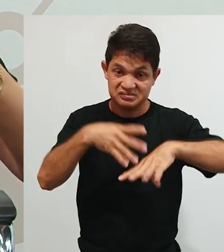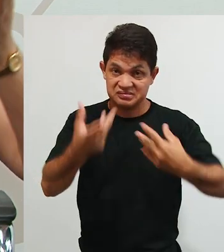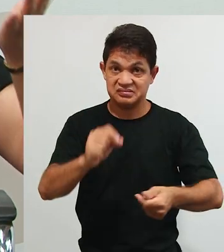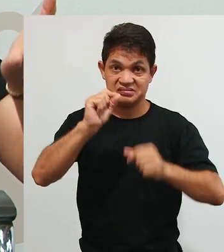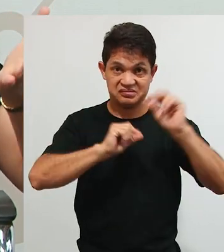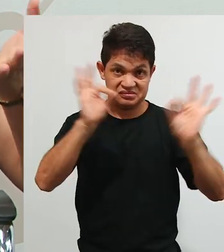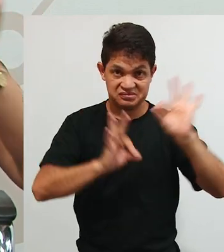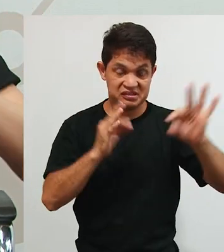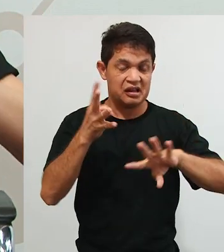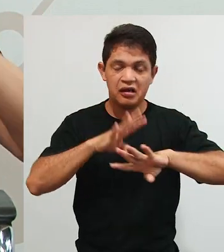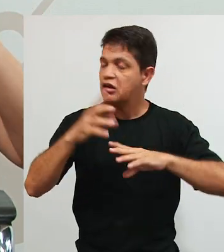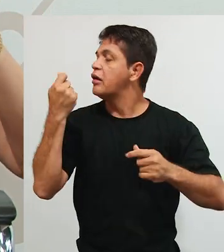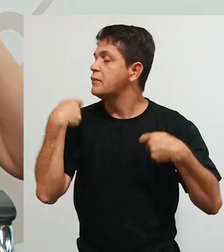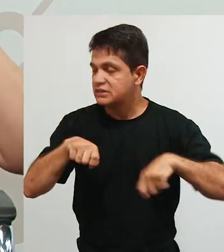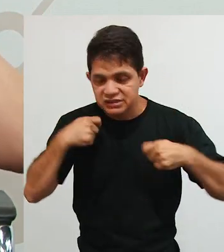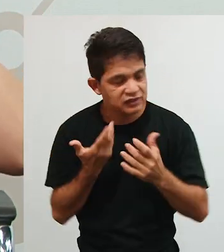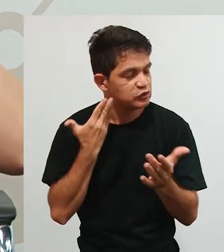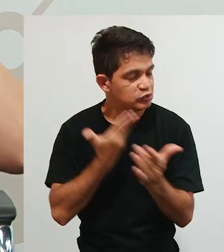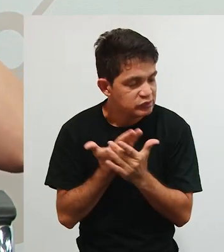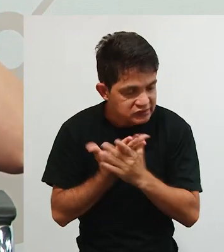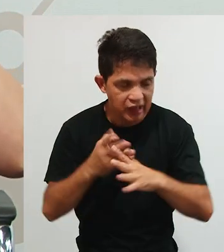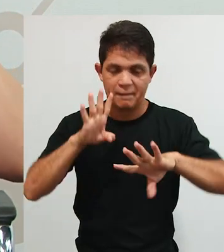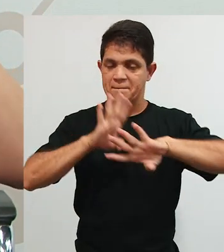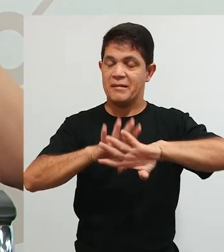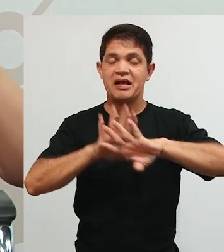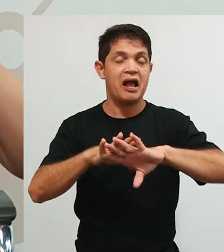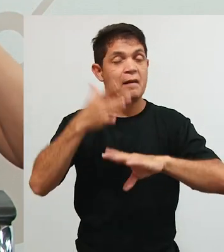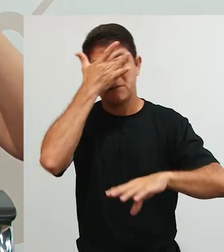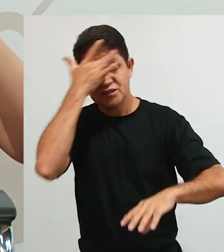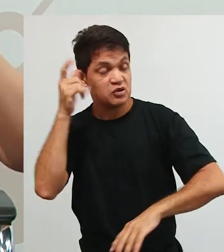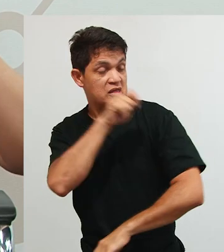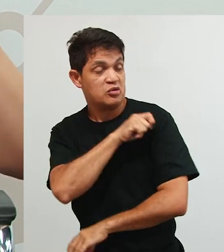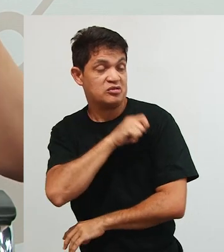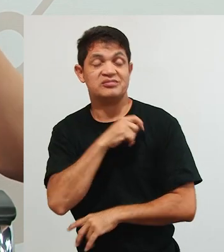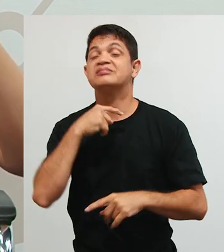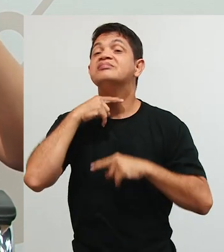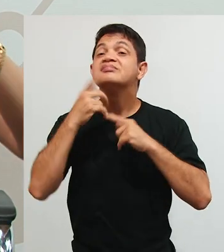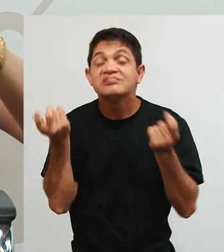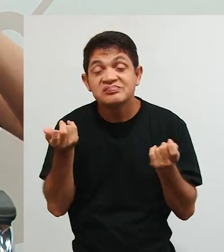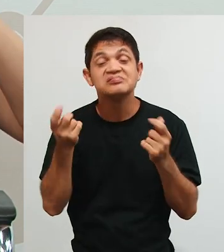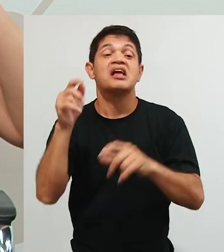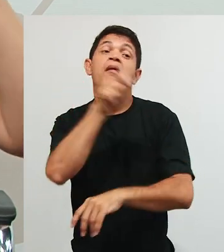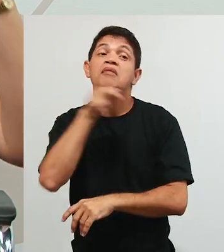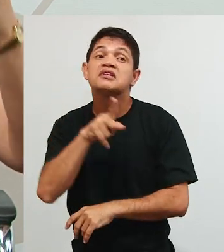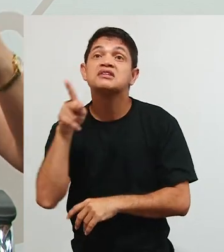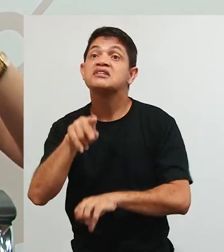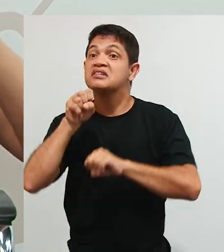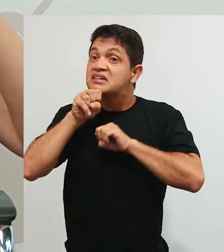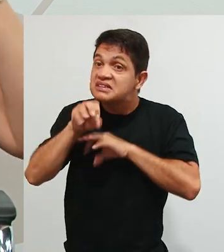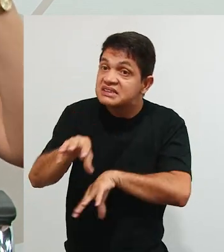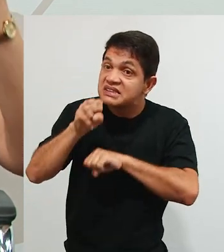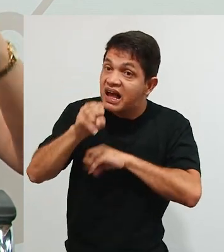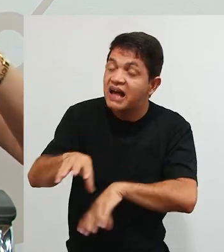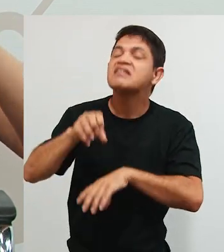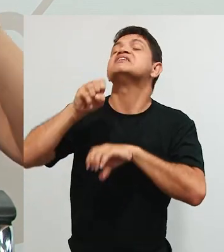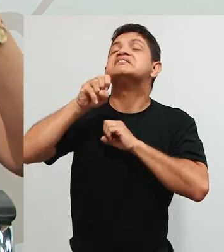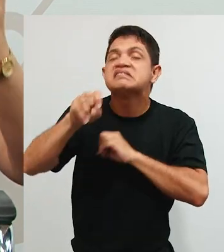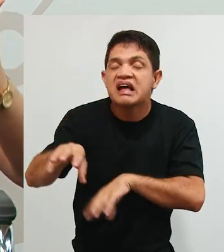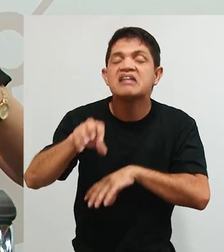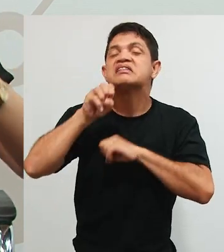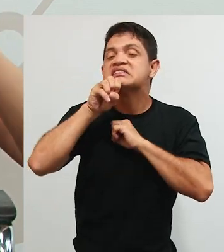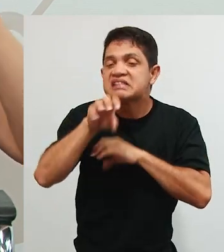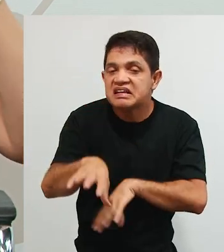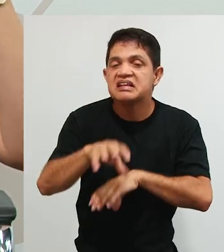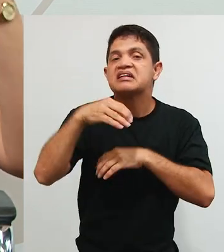tomada a tabuada. O nome que se dava era tomada a tabuada. Então, o professor fazia o quê? Ensinava, ensinava,